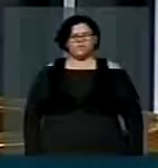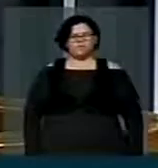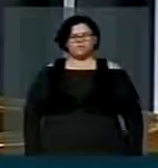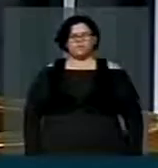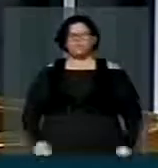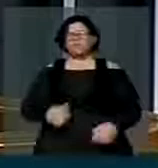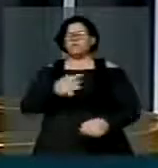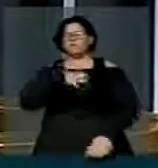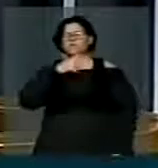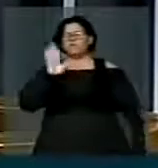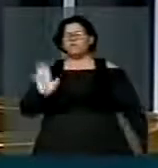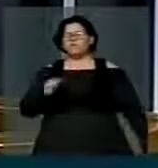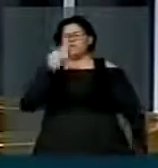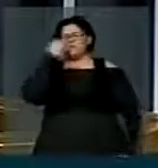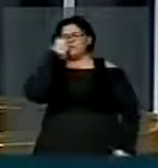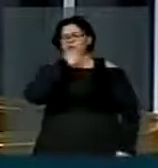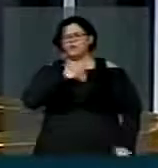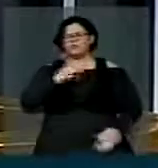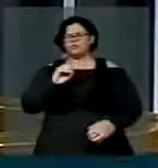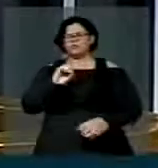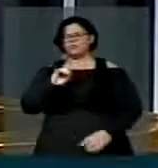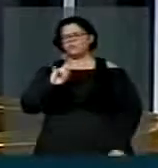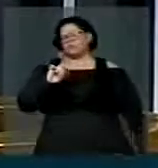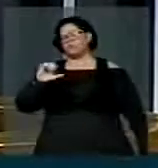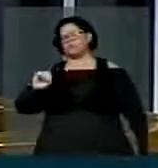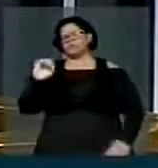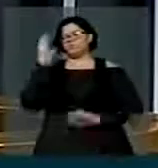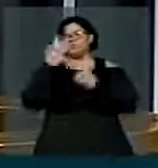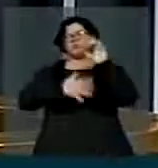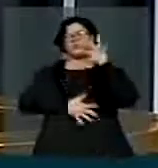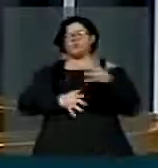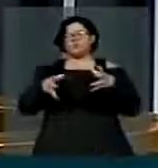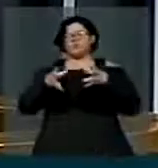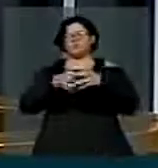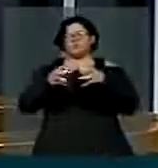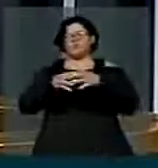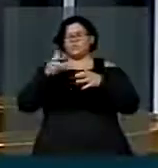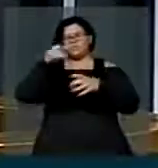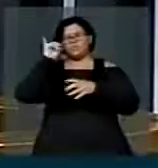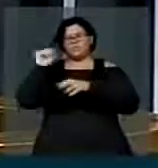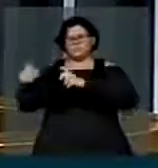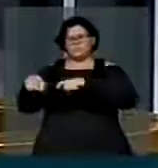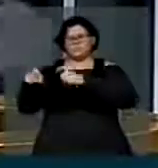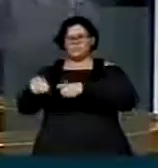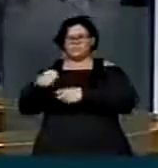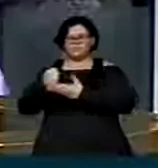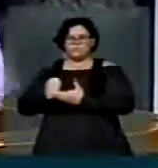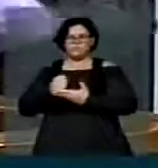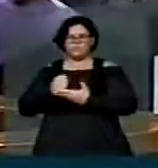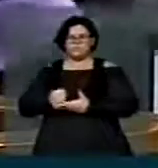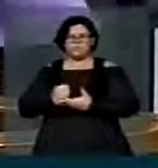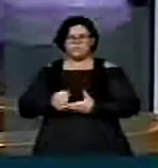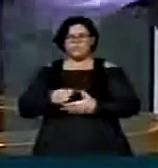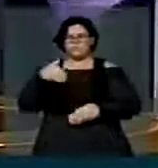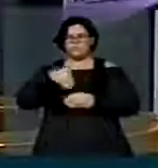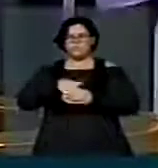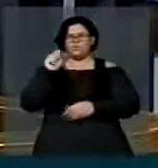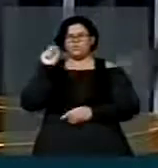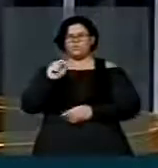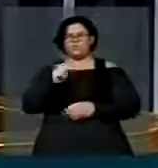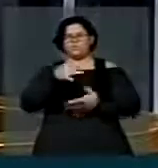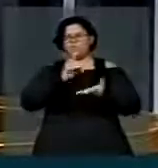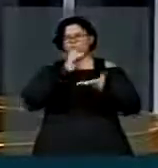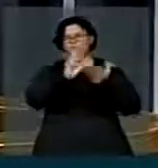de fragilizar o código ambiental, a bancada ruralista elegeu o inimigo da vez,